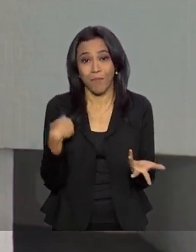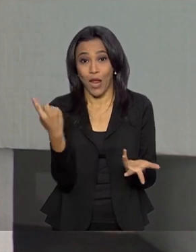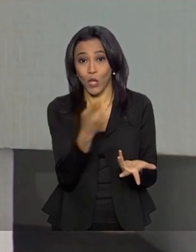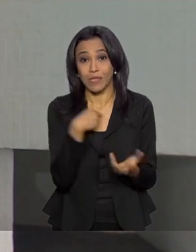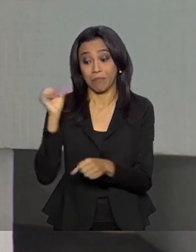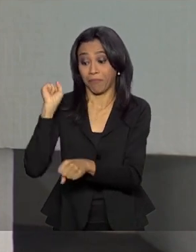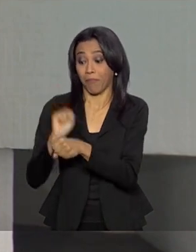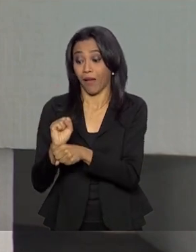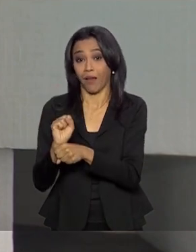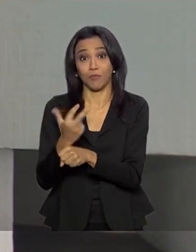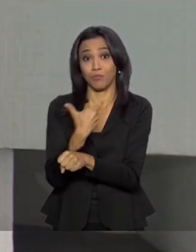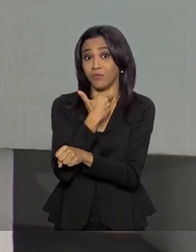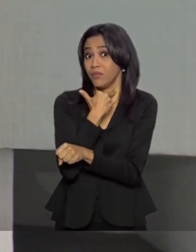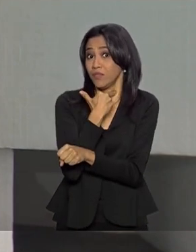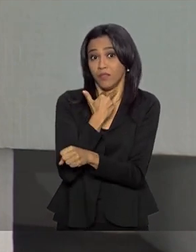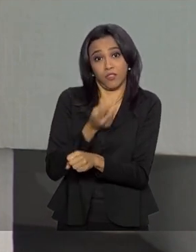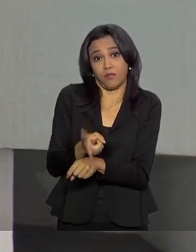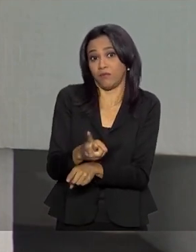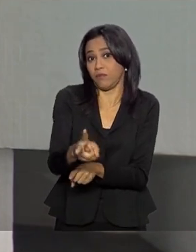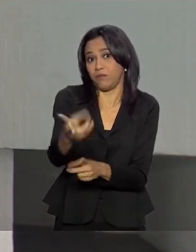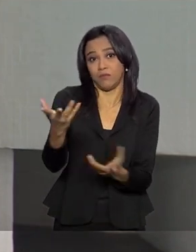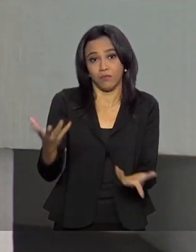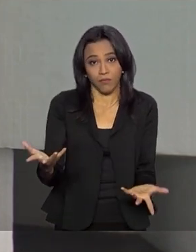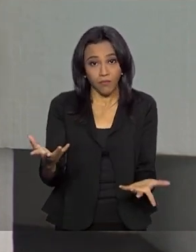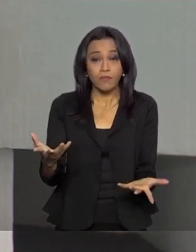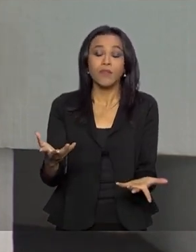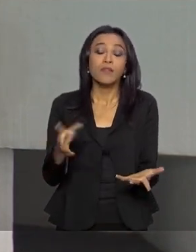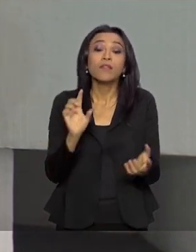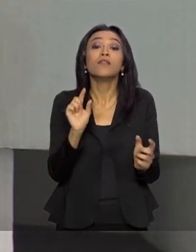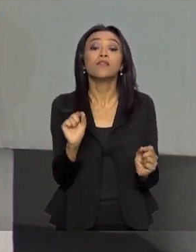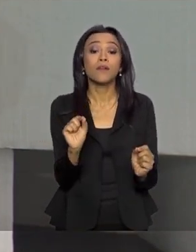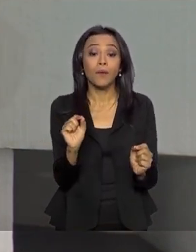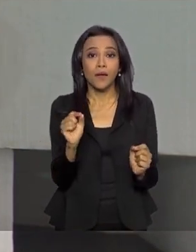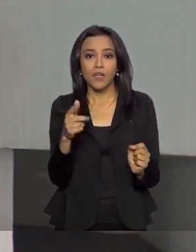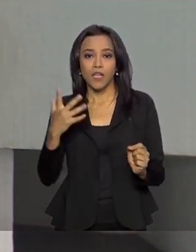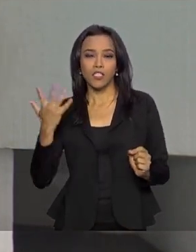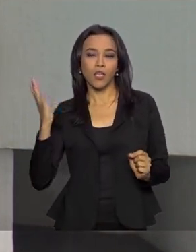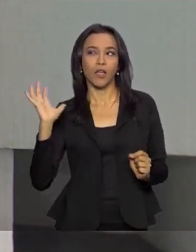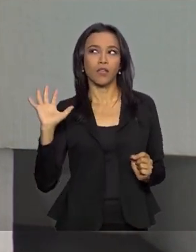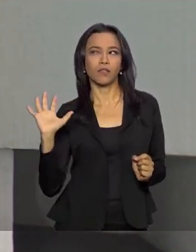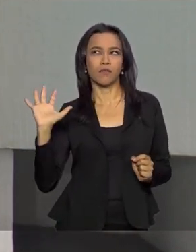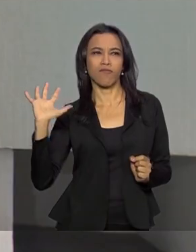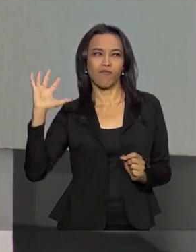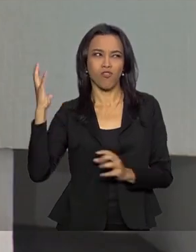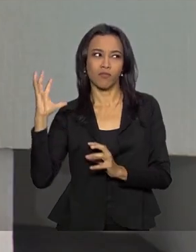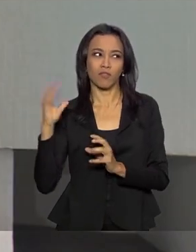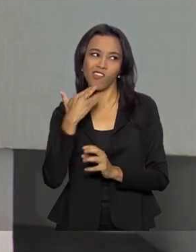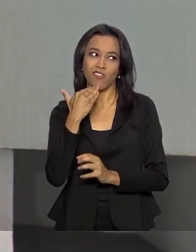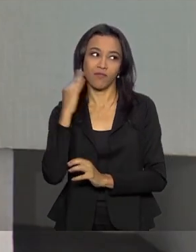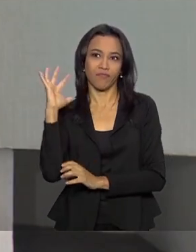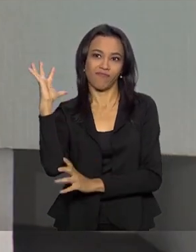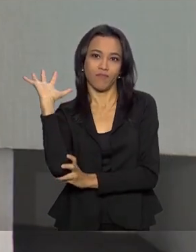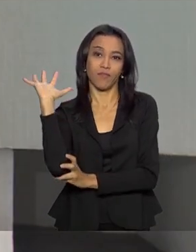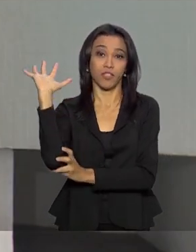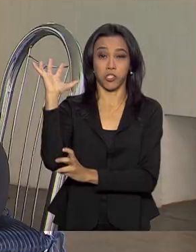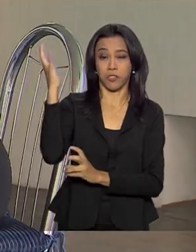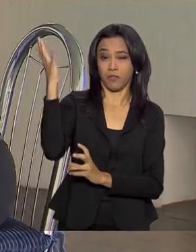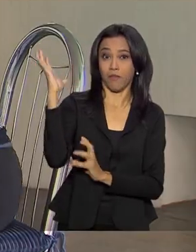parar. Não podia. Então, o negócio é assim, a gente já ia ajeitando, direitinho.